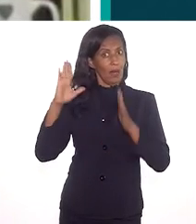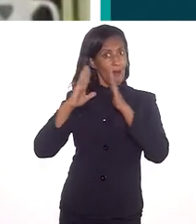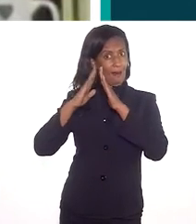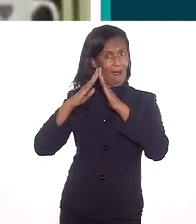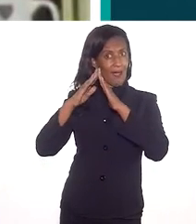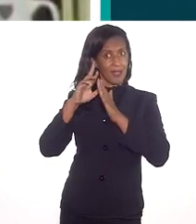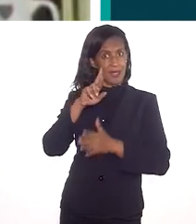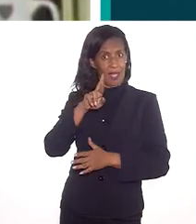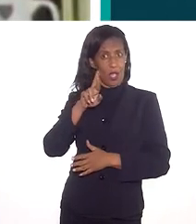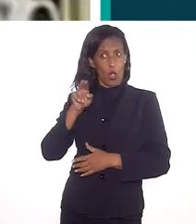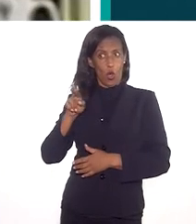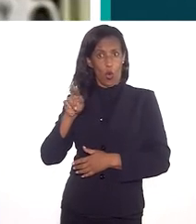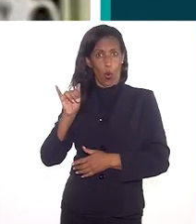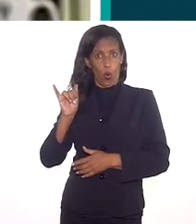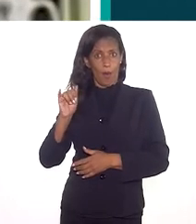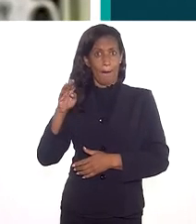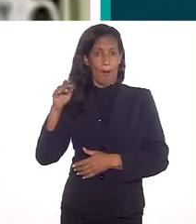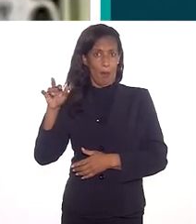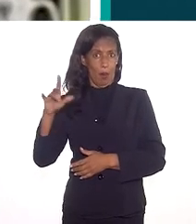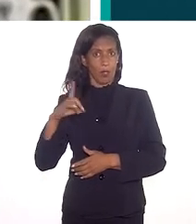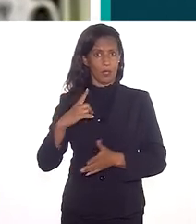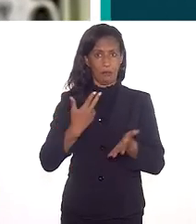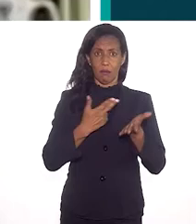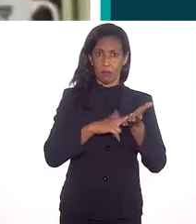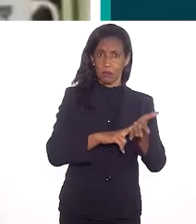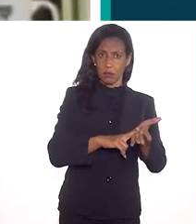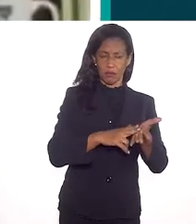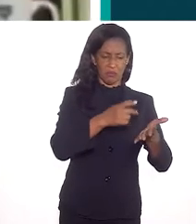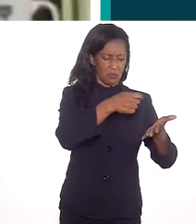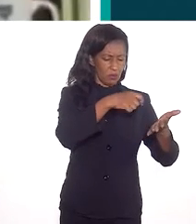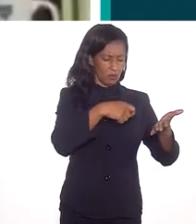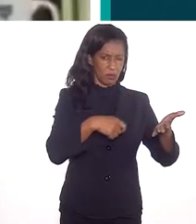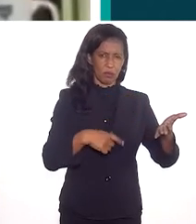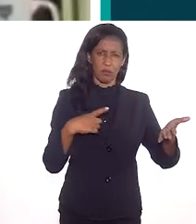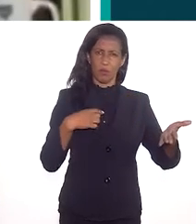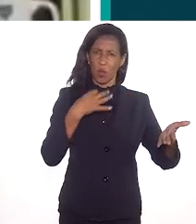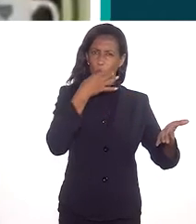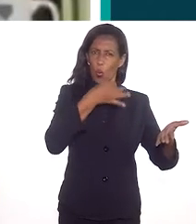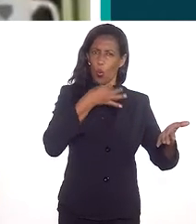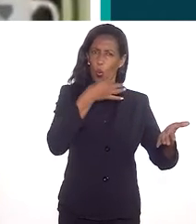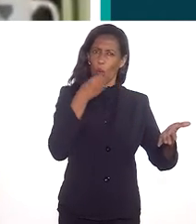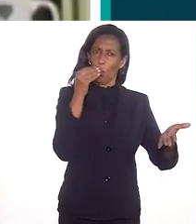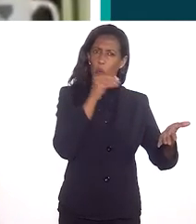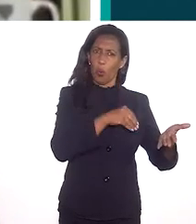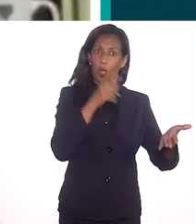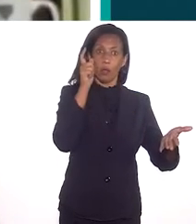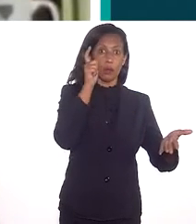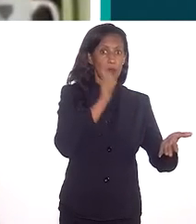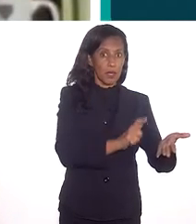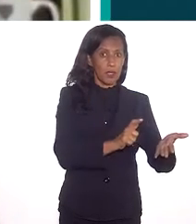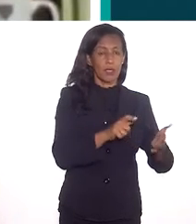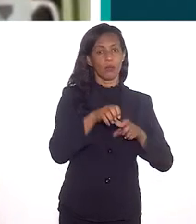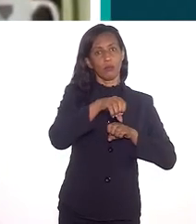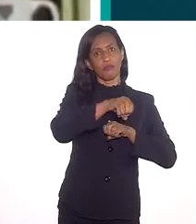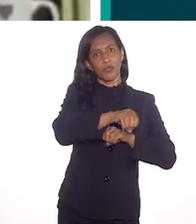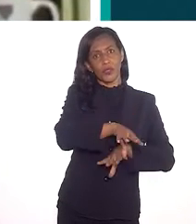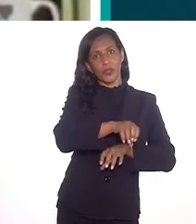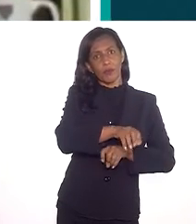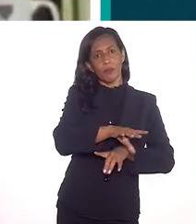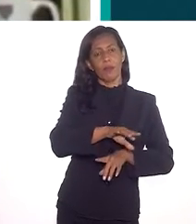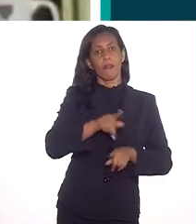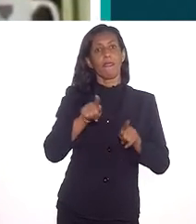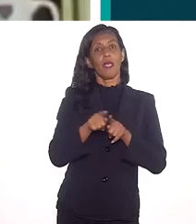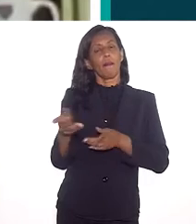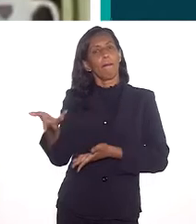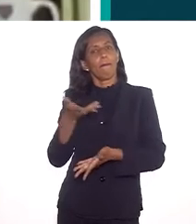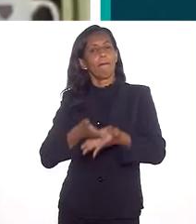acervo da Casa Rui Barbosa, hoje é um documento belíssimo, né, além de belo, ele traz algumas questões que são super interessantes, sobre educação